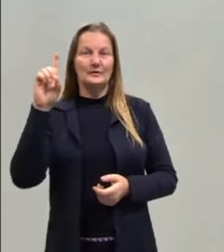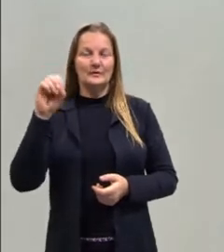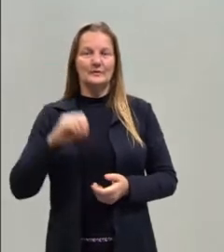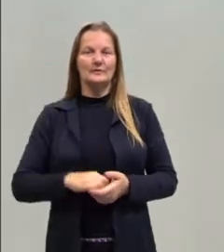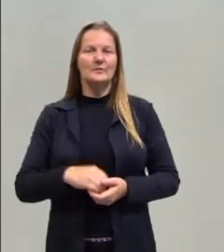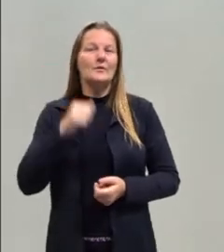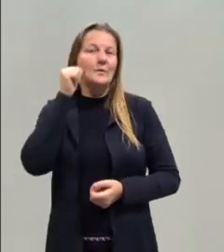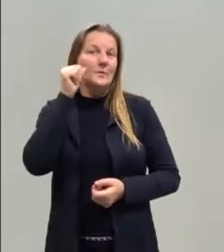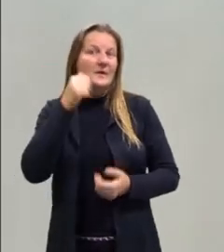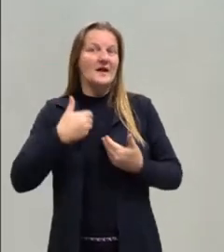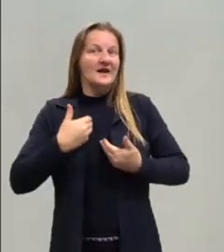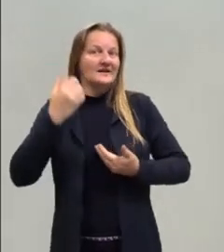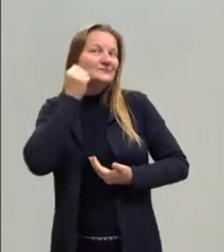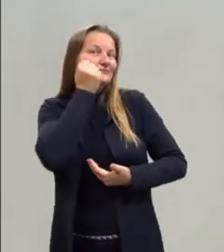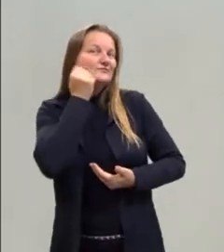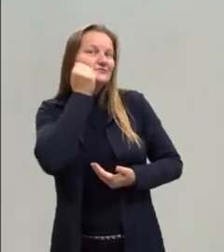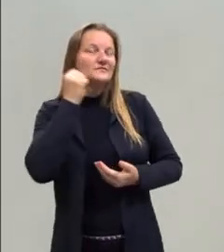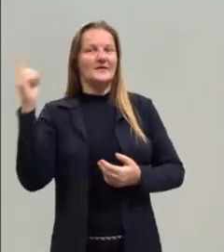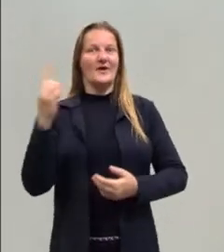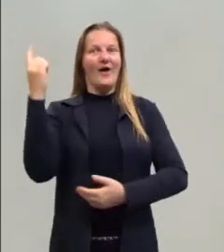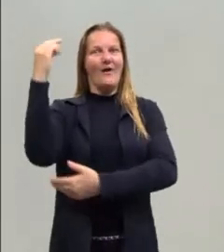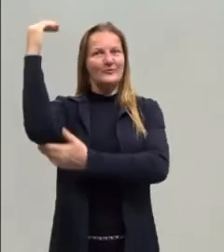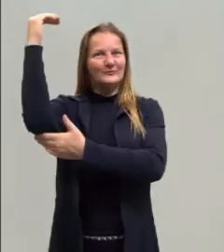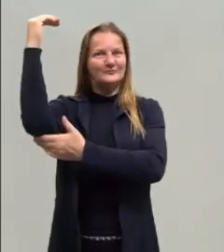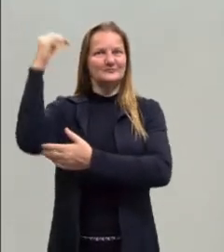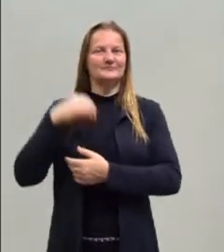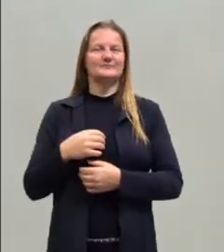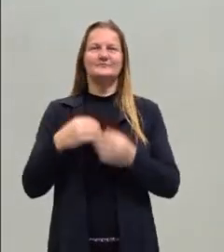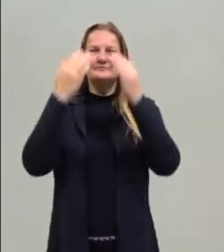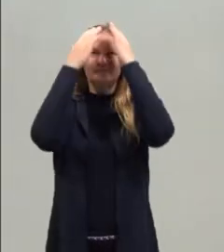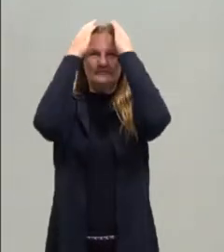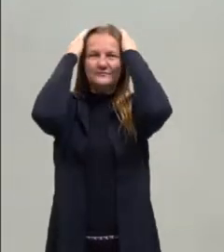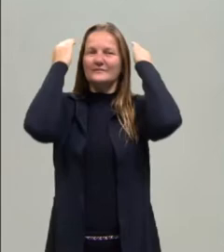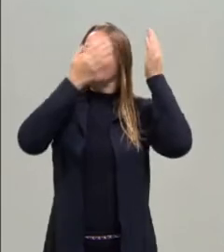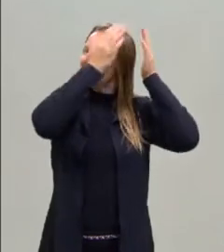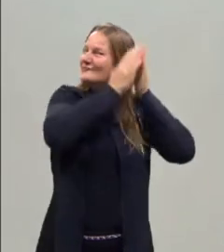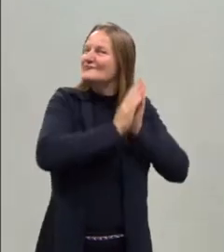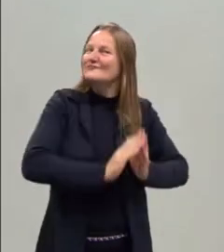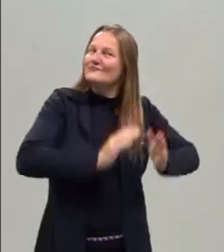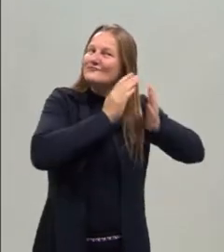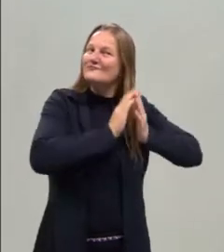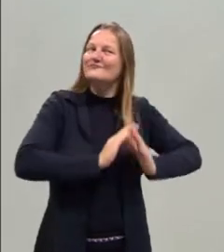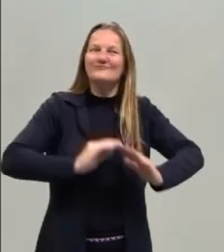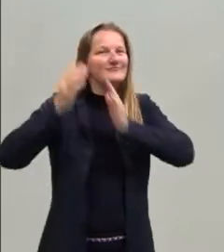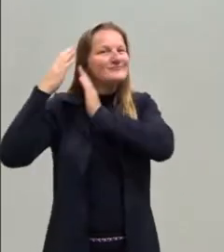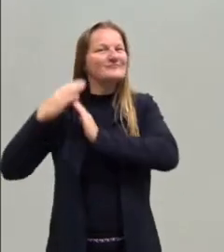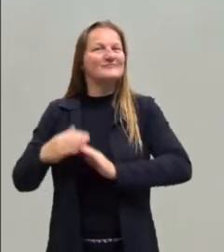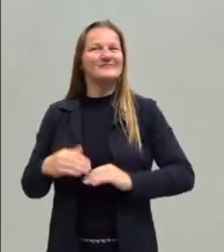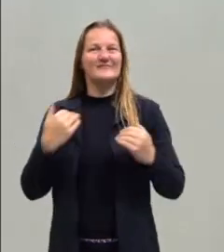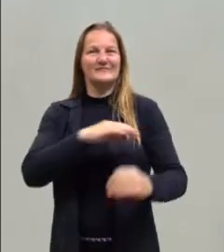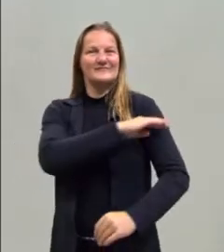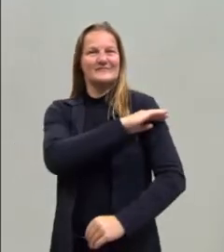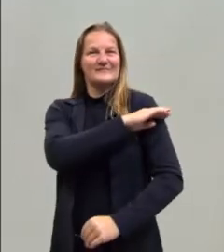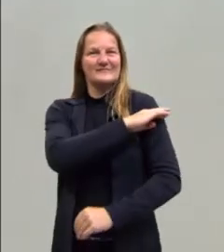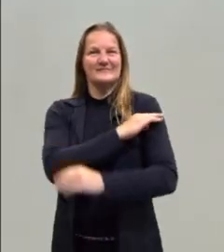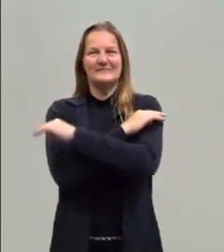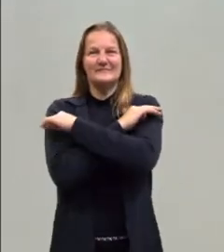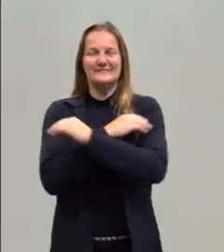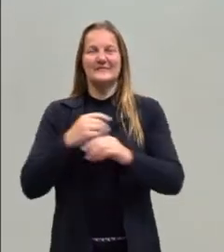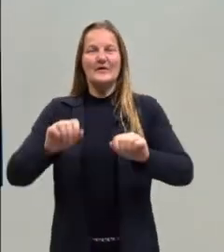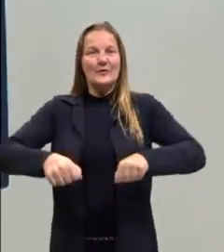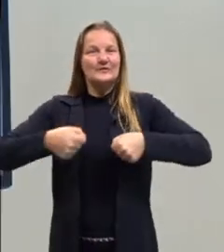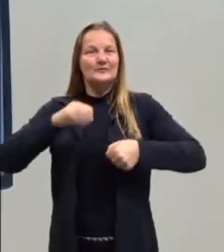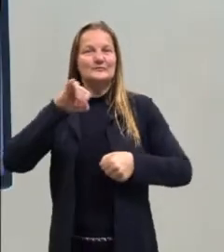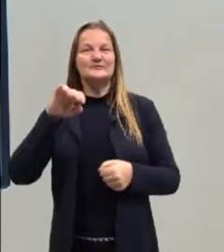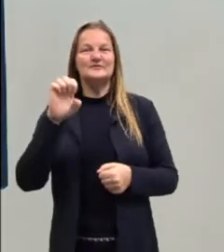negra, alta, meus cabelos hoje estão lisos e estão soltos sobre os ombros. Estou vestindo uma calça